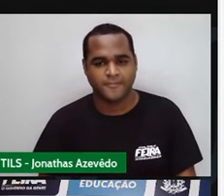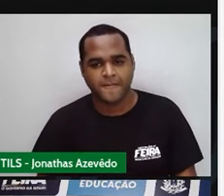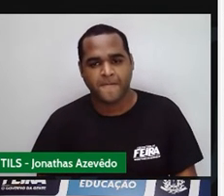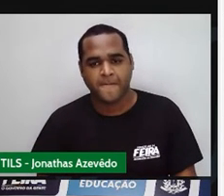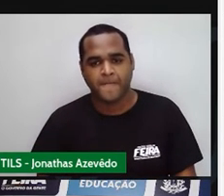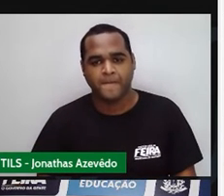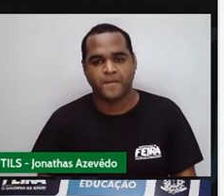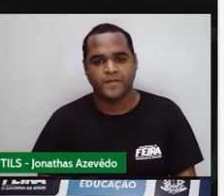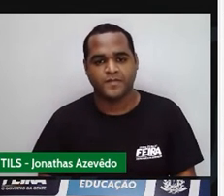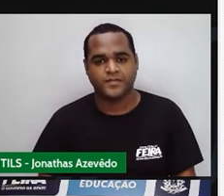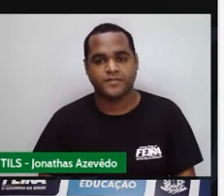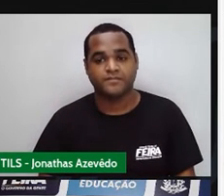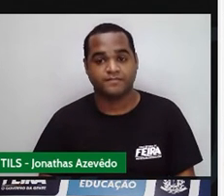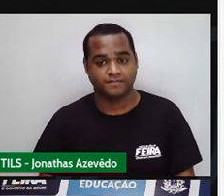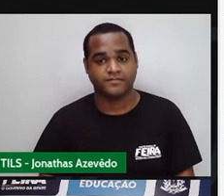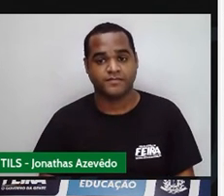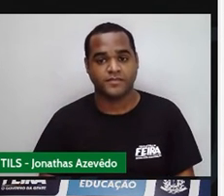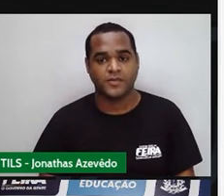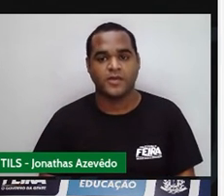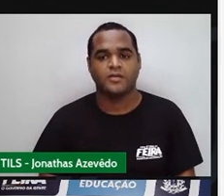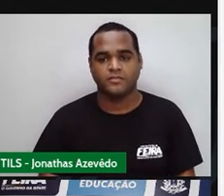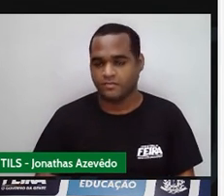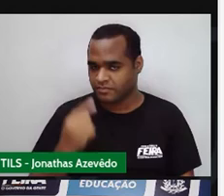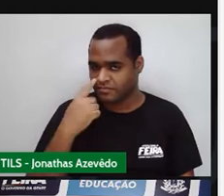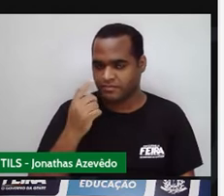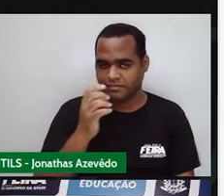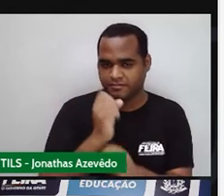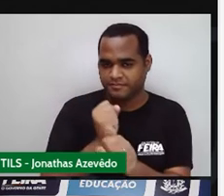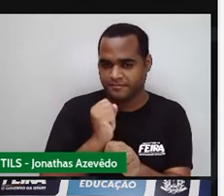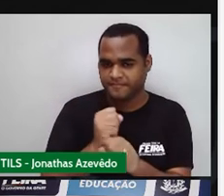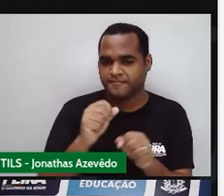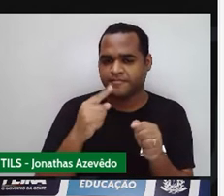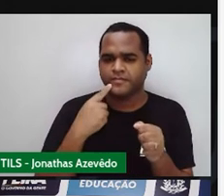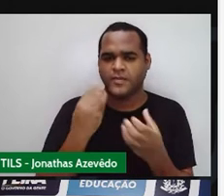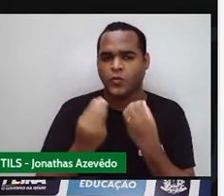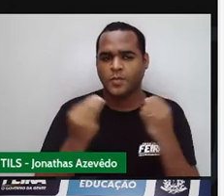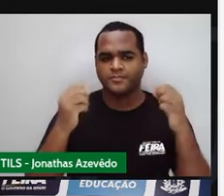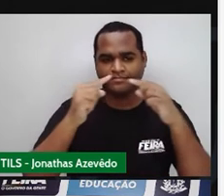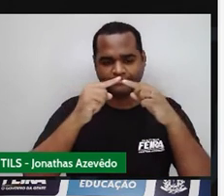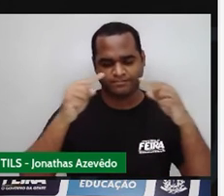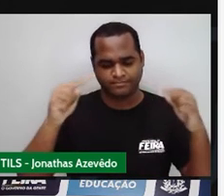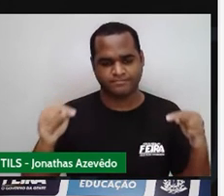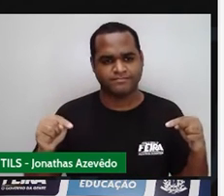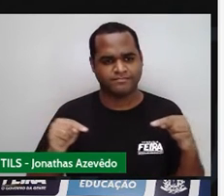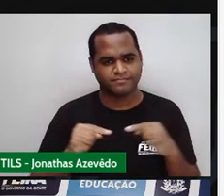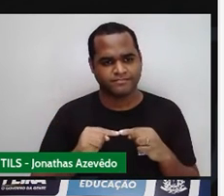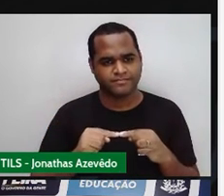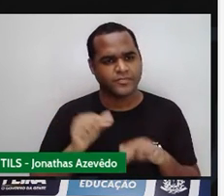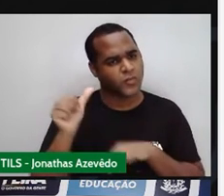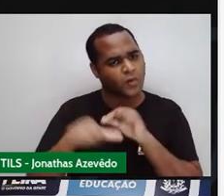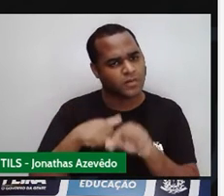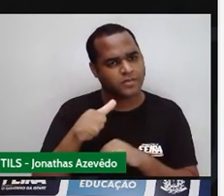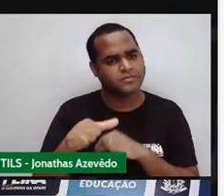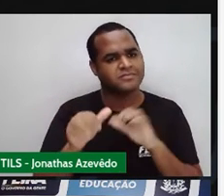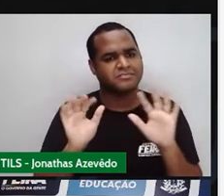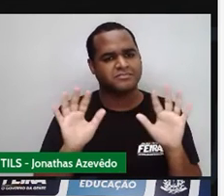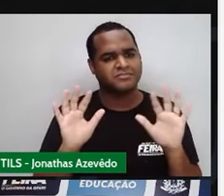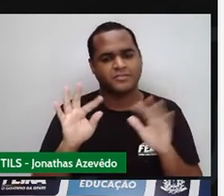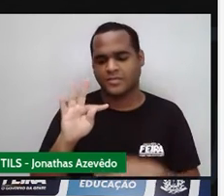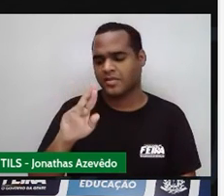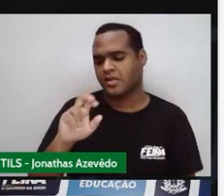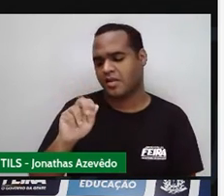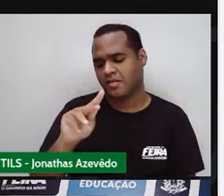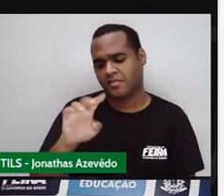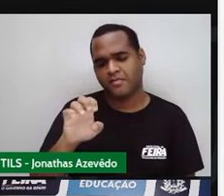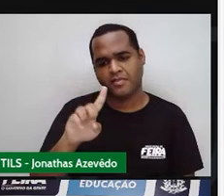Quando a gente juntar os dois triângulos, vira o trapézio. Não entendi, professor. Pois é. Olha